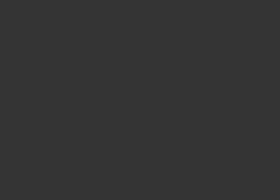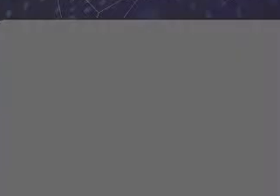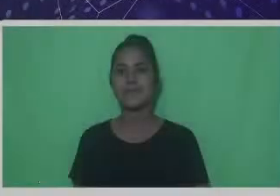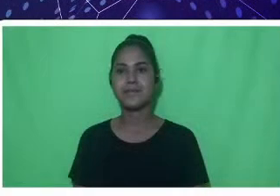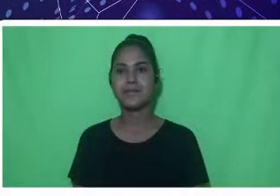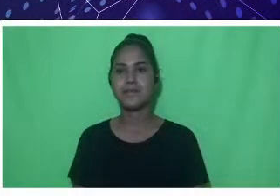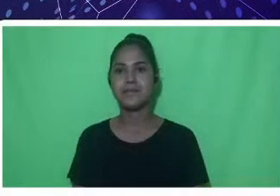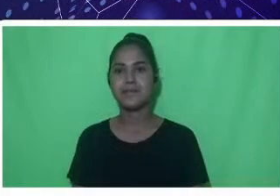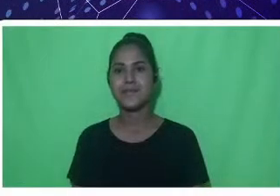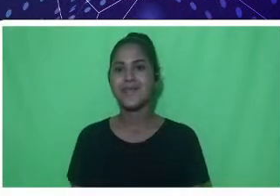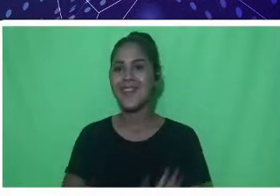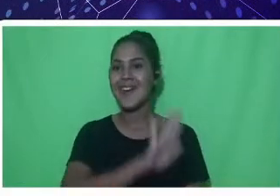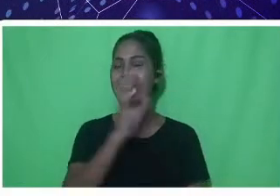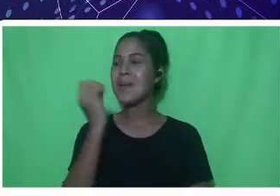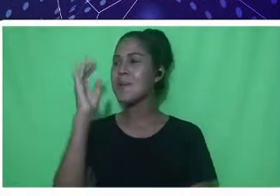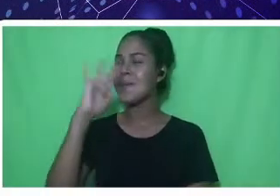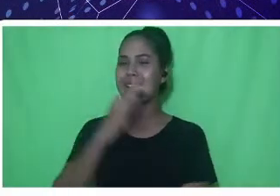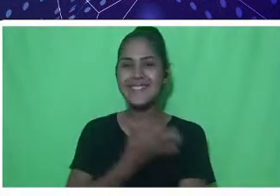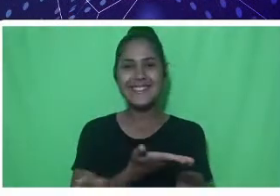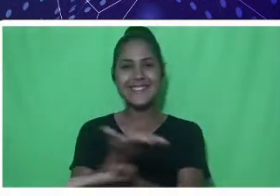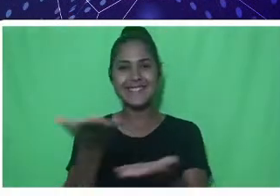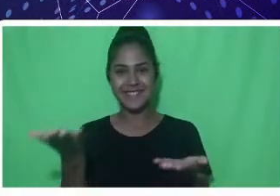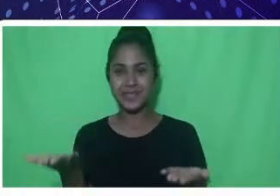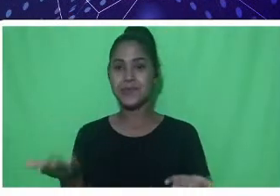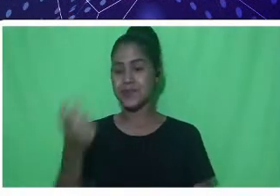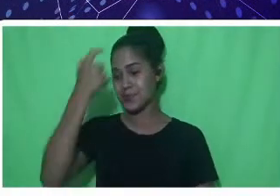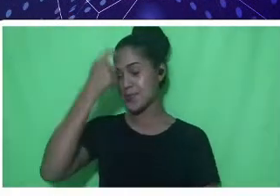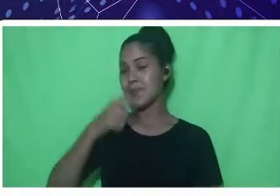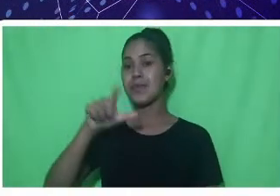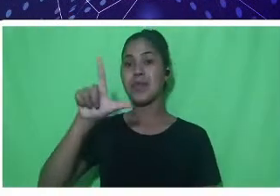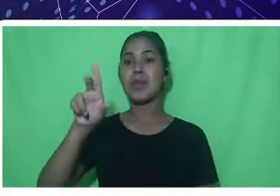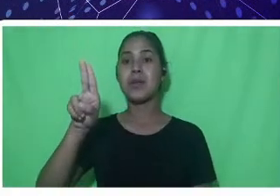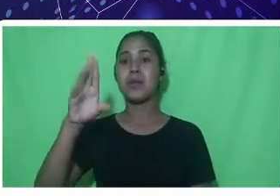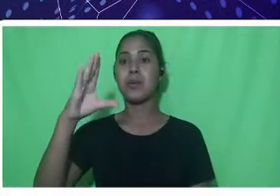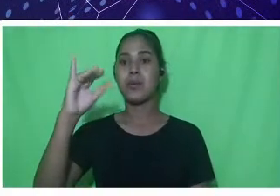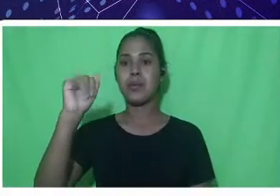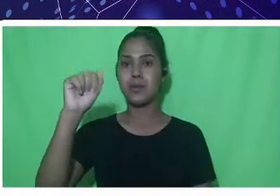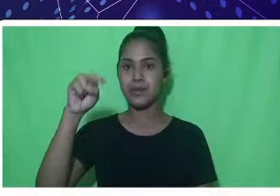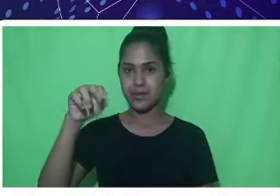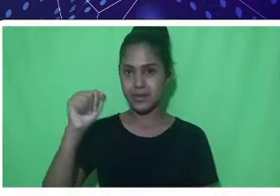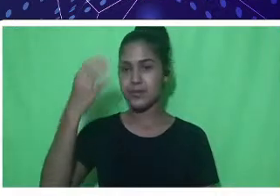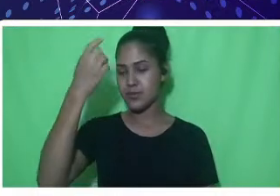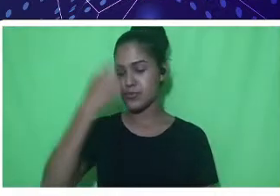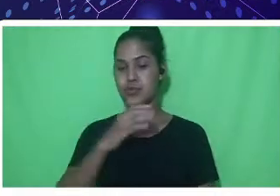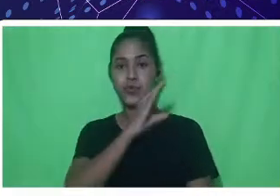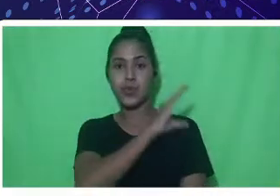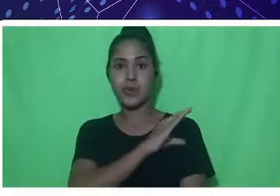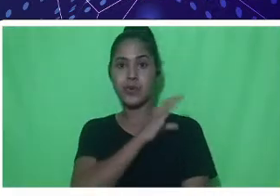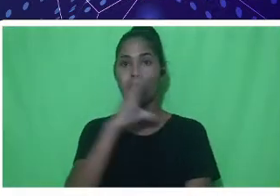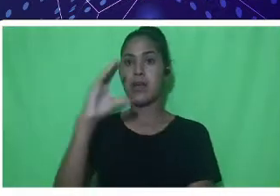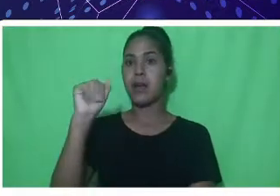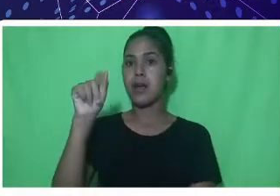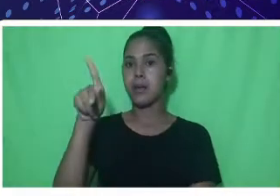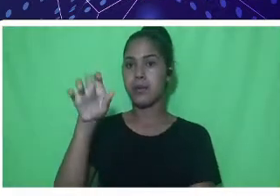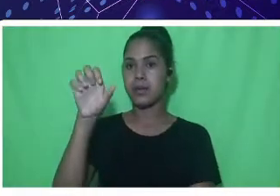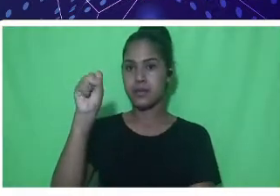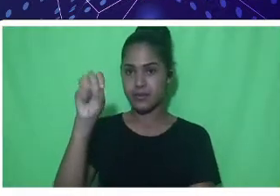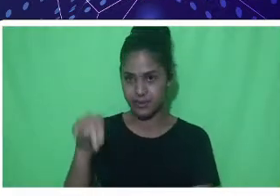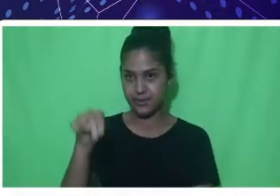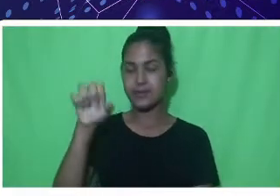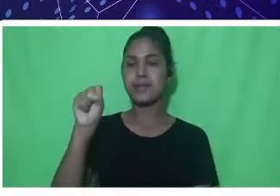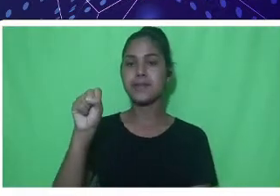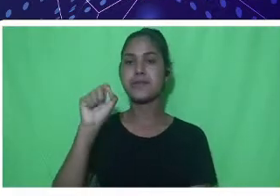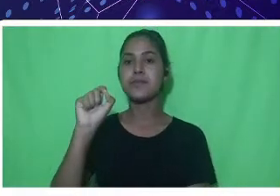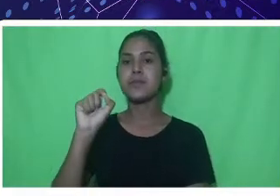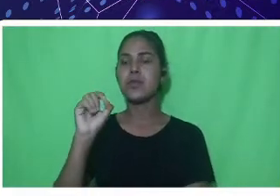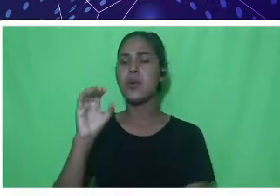Boa tarde a todos, sou a Luciana Oliveira Monteiro, coordenadora da Capniz, coordenação de atenção às